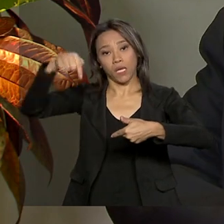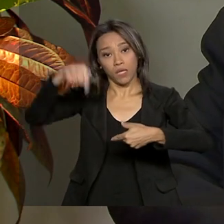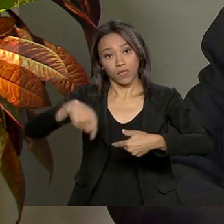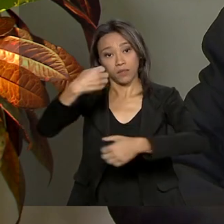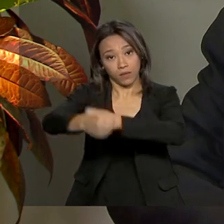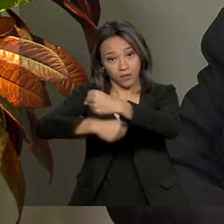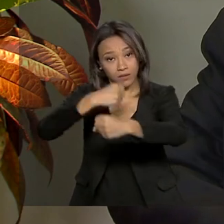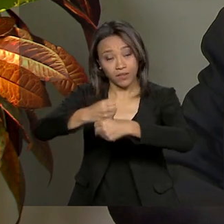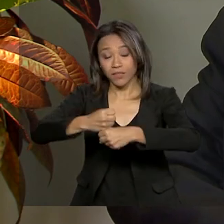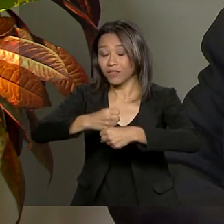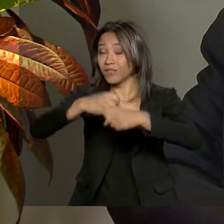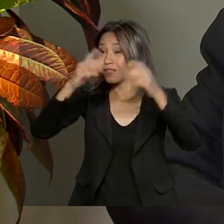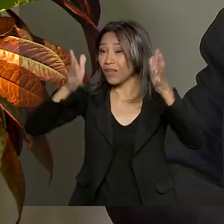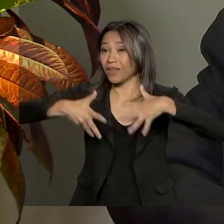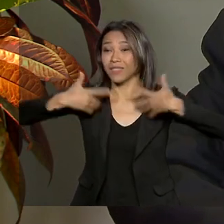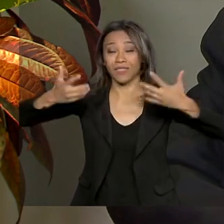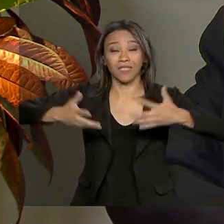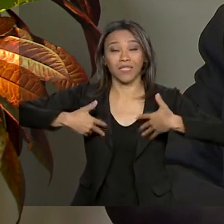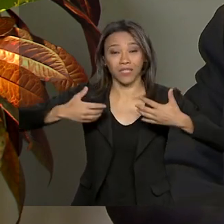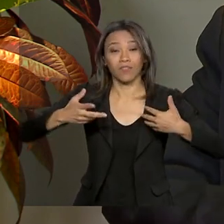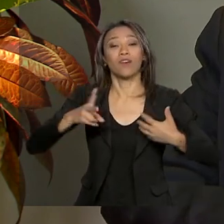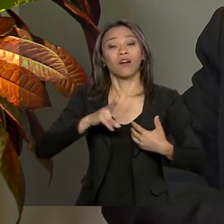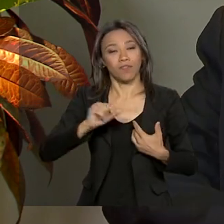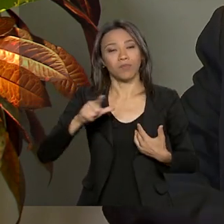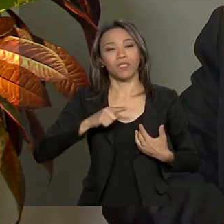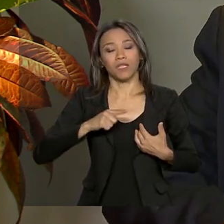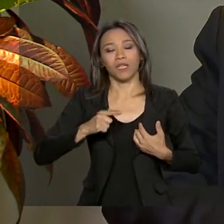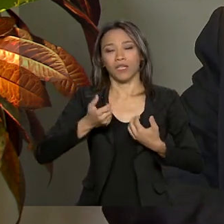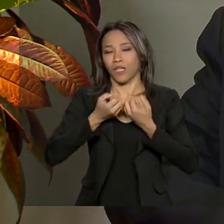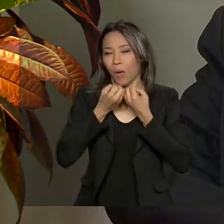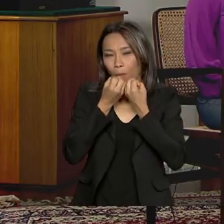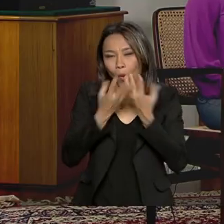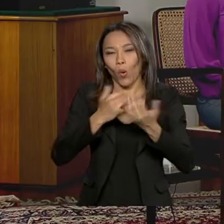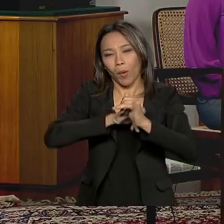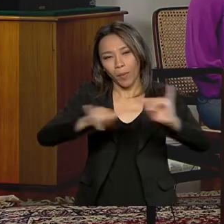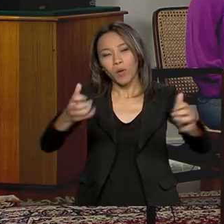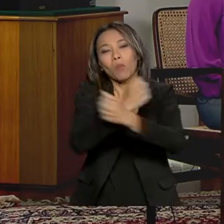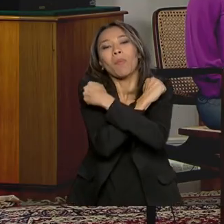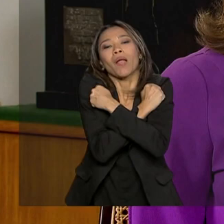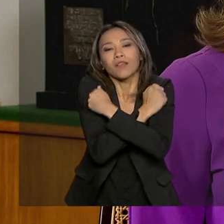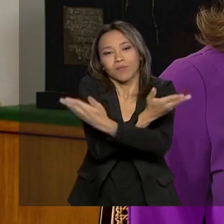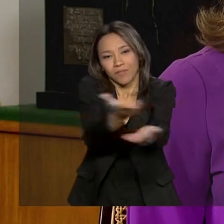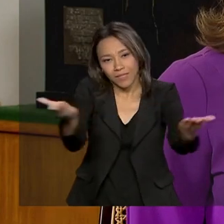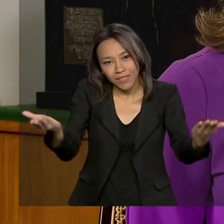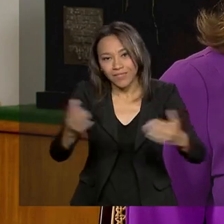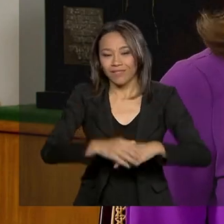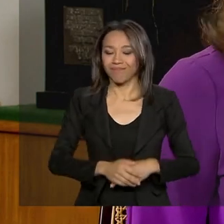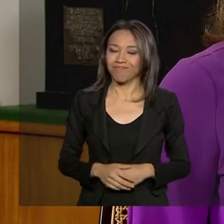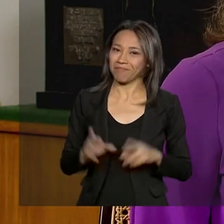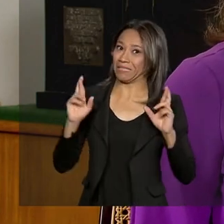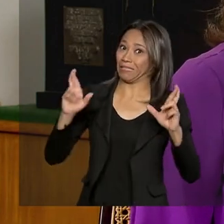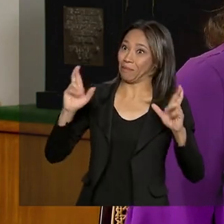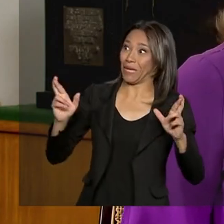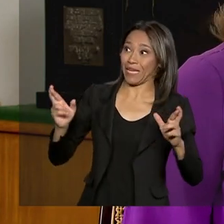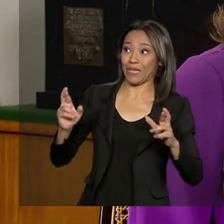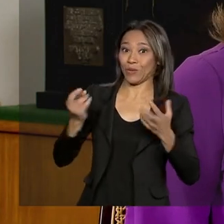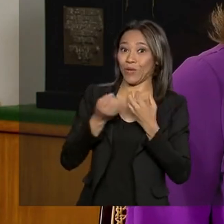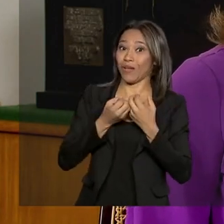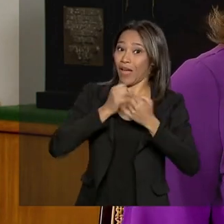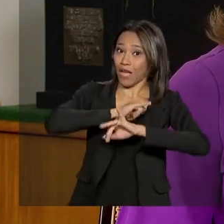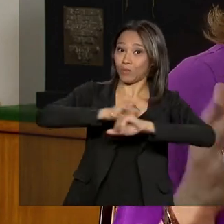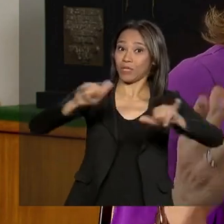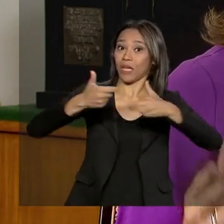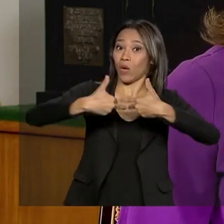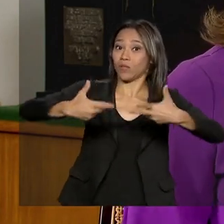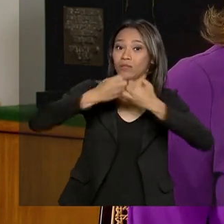muitas alegrias. Vamos ter muita notícia boa. Um abraço para todos. Foi um prazer muito grande. Tomara. E que a gente dê muita notícia boa também. Que possa voltar